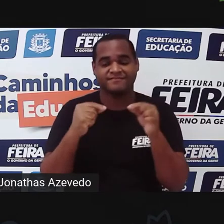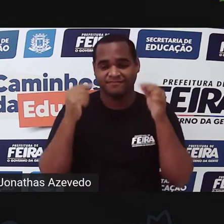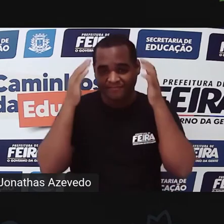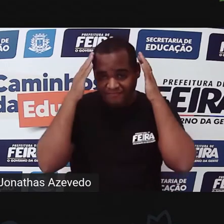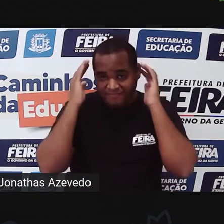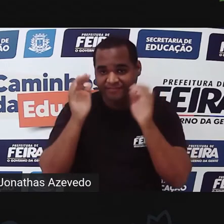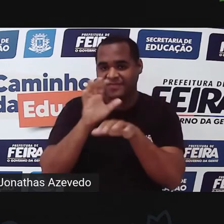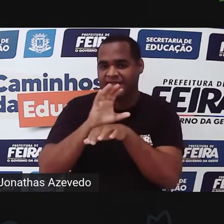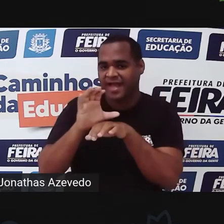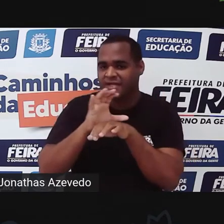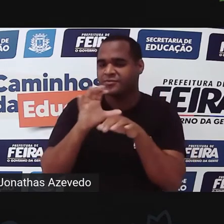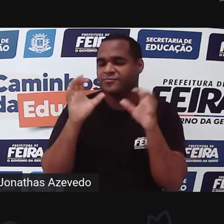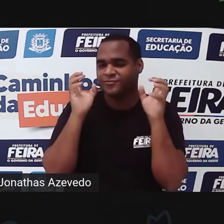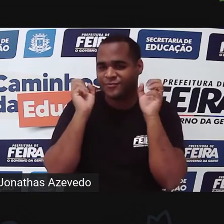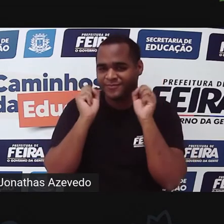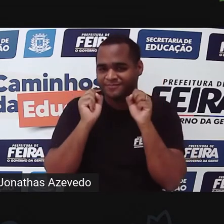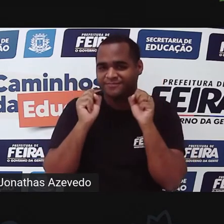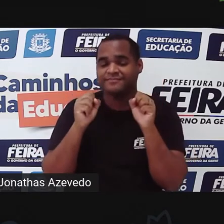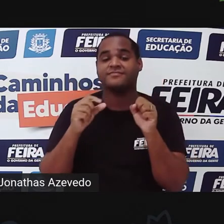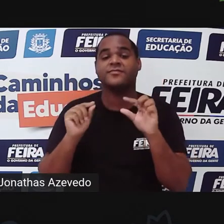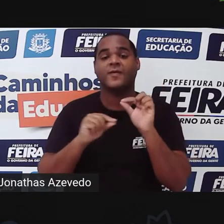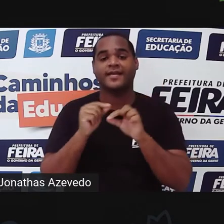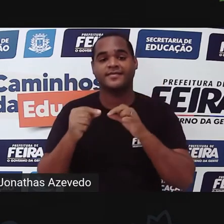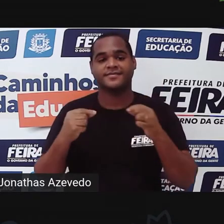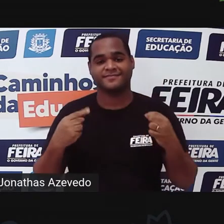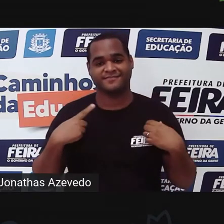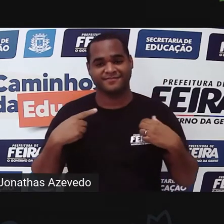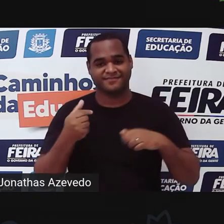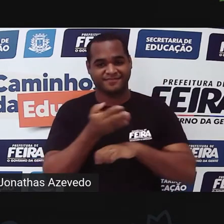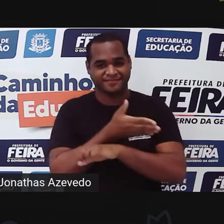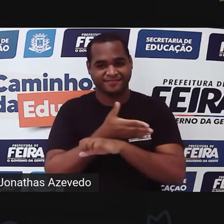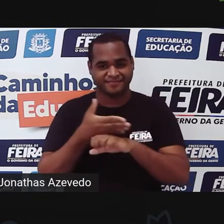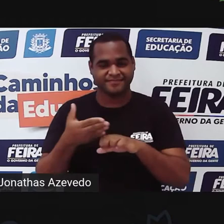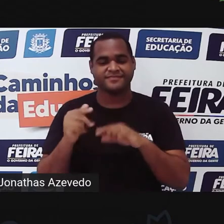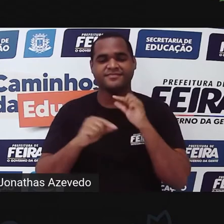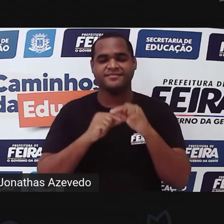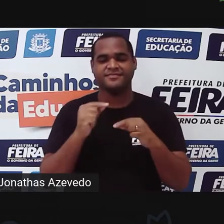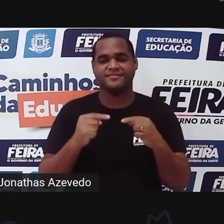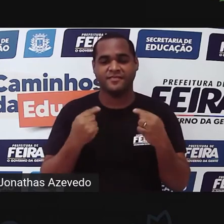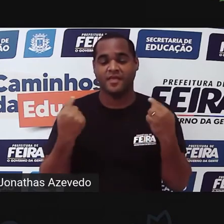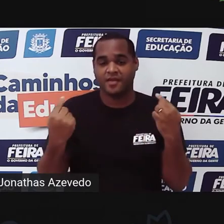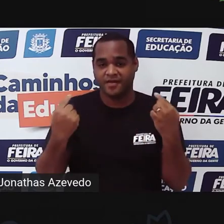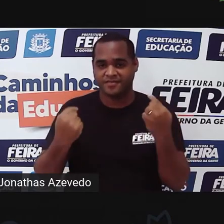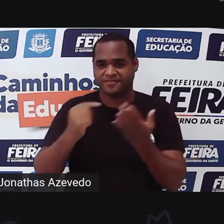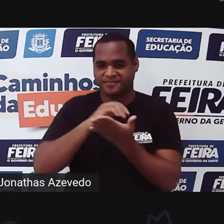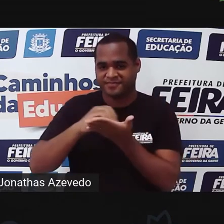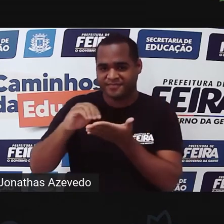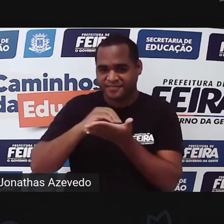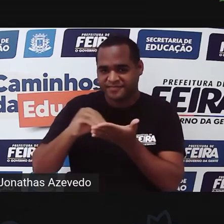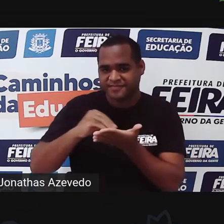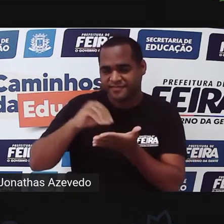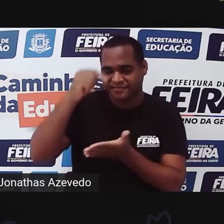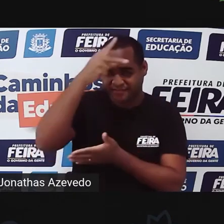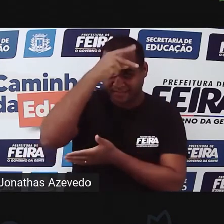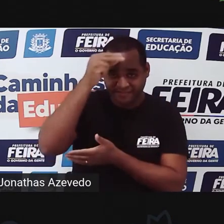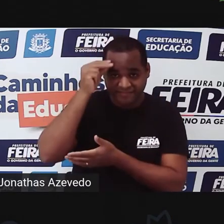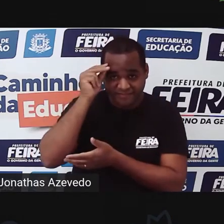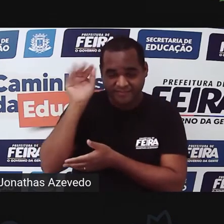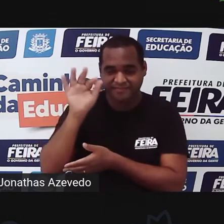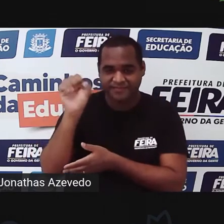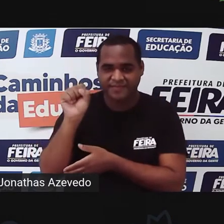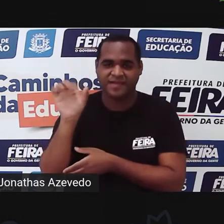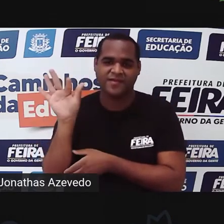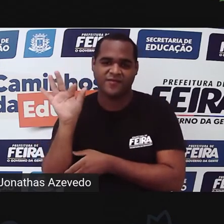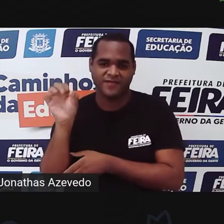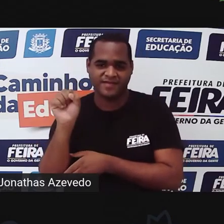escuro, um pouco abaixo do ombro. Estou vestindo hoje um jaleco branco. Aqui atrás de mim está a logo da Prefeitura Municipal de Feira de Santana e